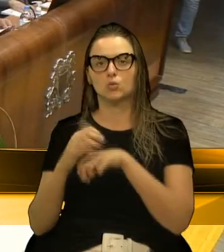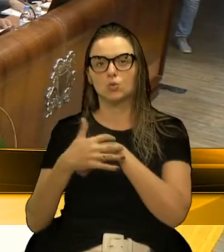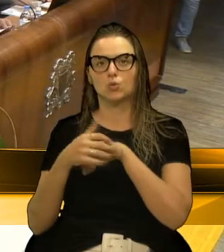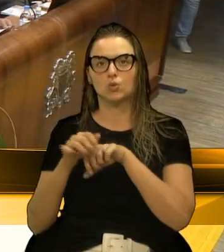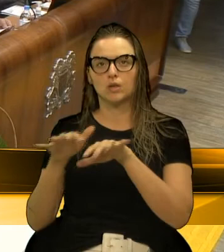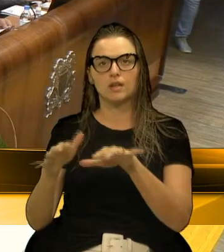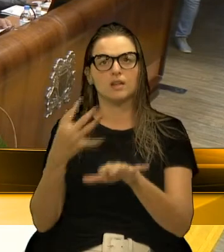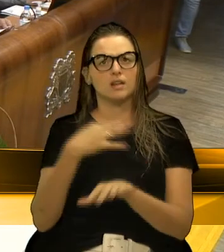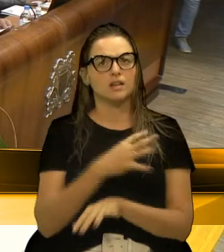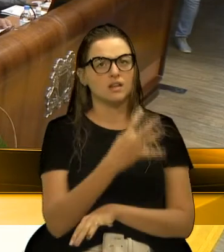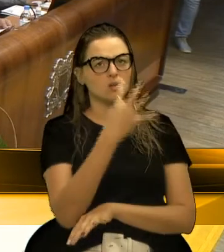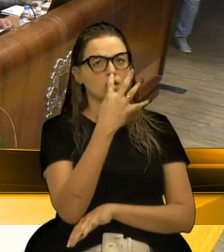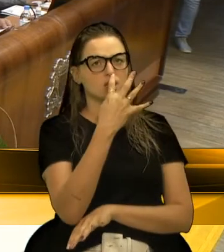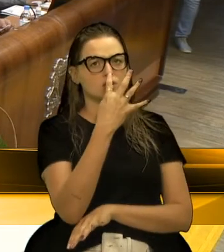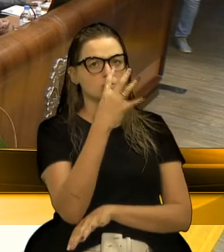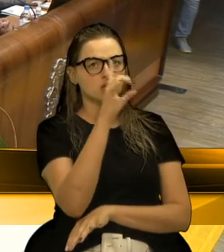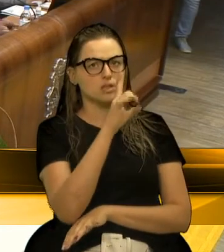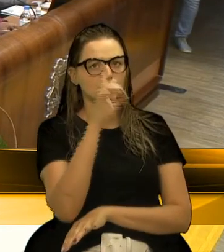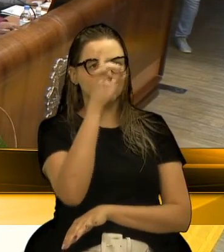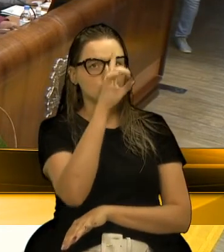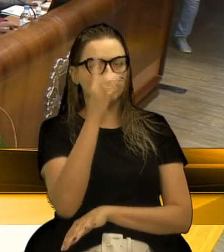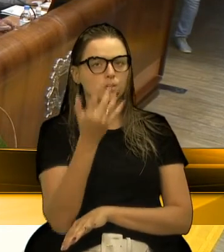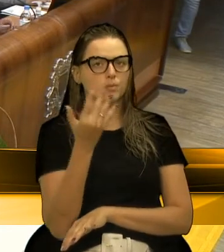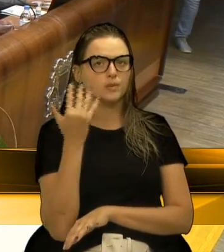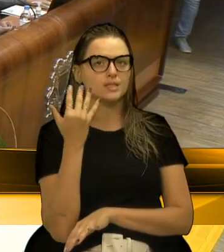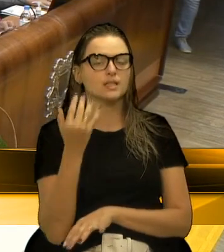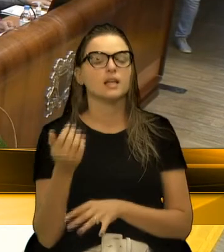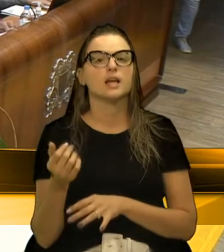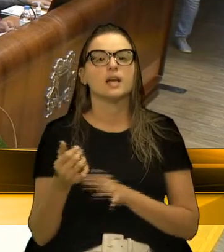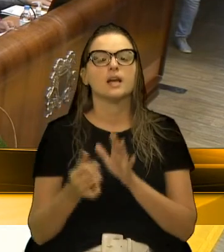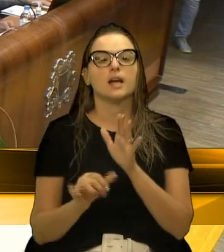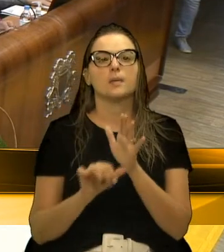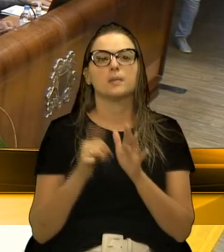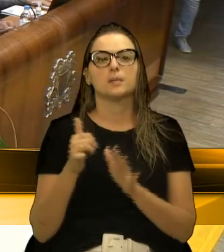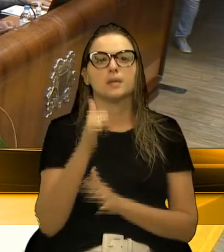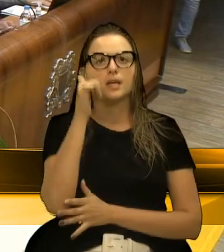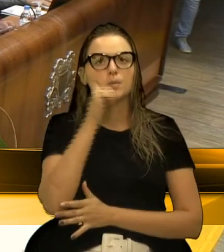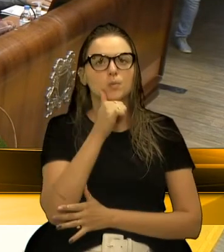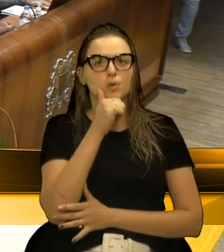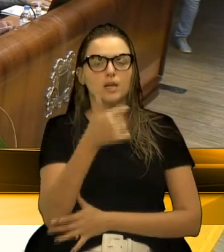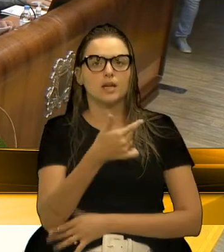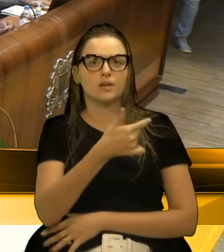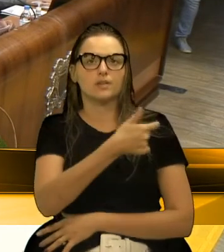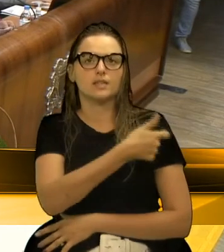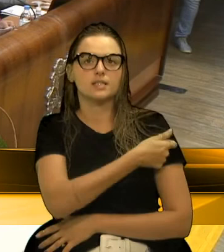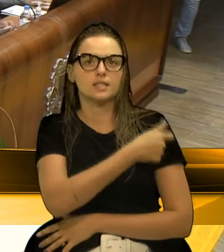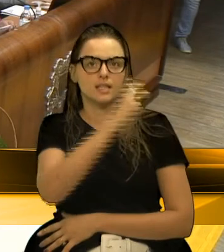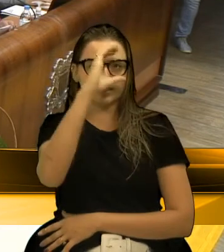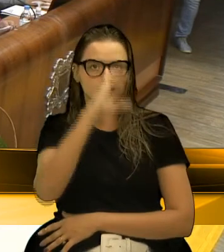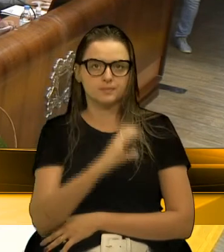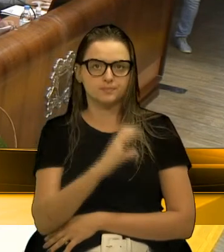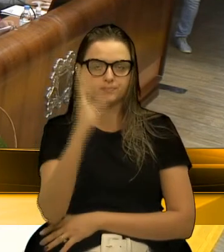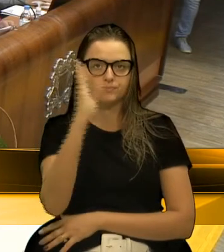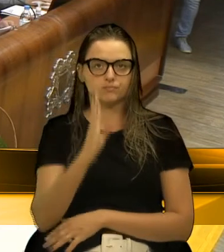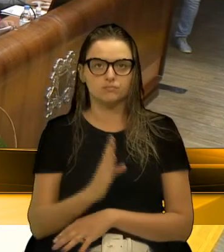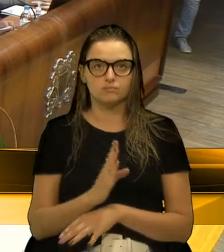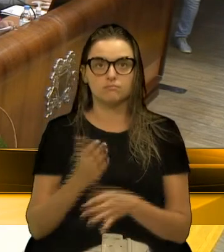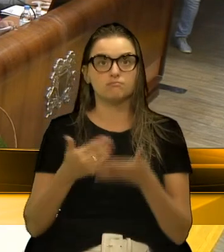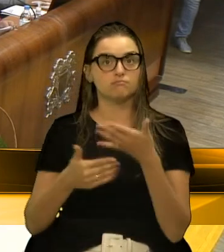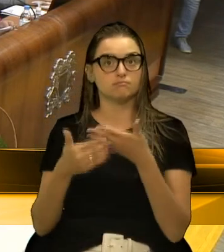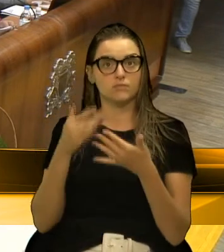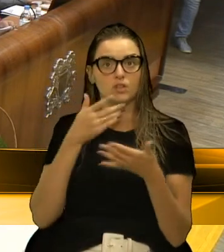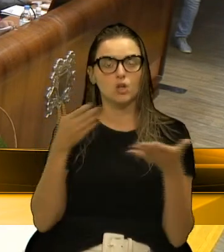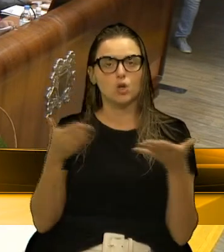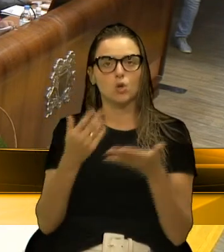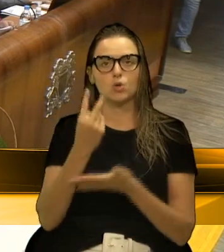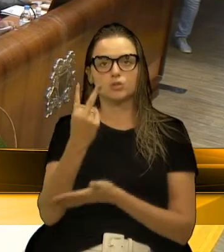assistindo, neste domingo, a primeira cidadã brasileira que foi vacinada. E tudo indica que hoje, a partir das